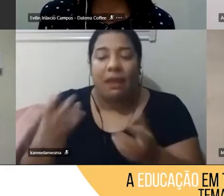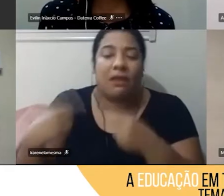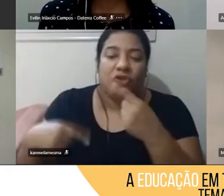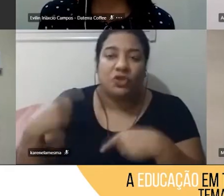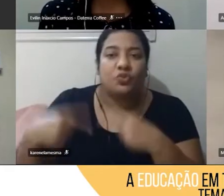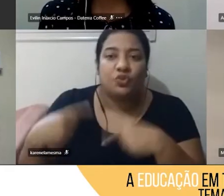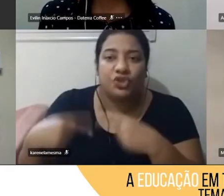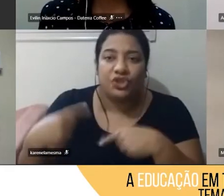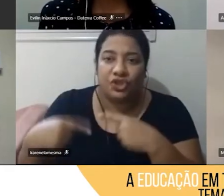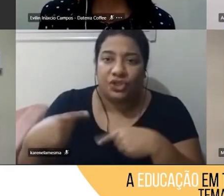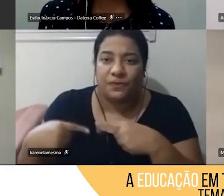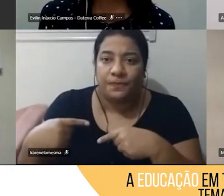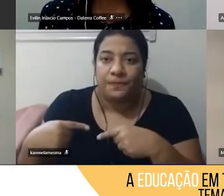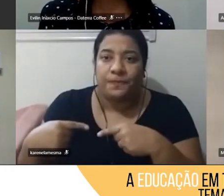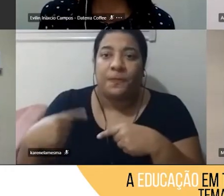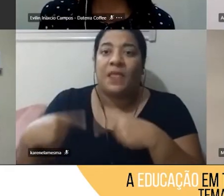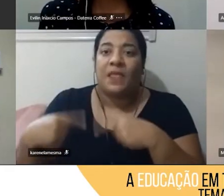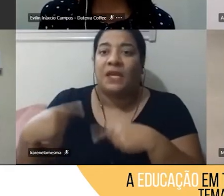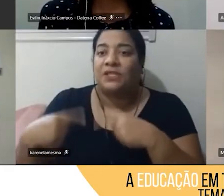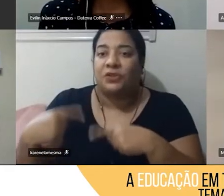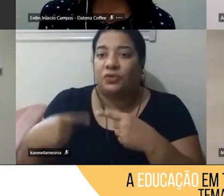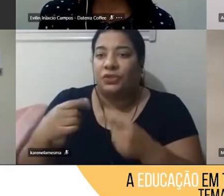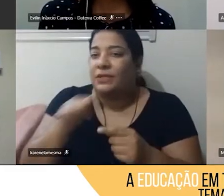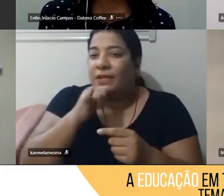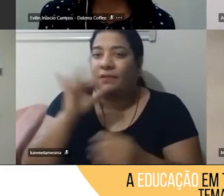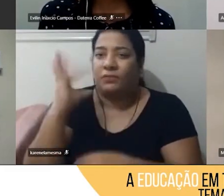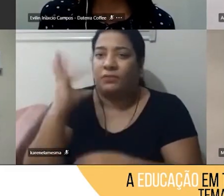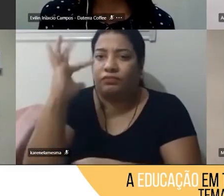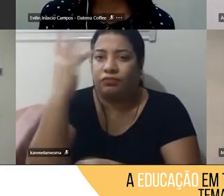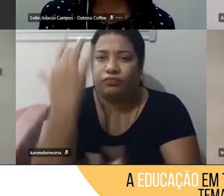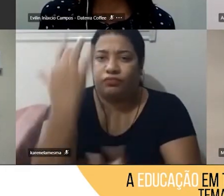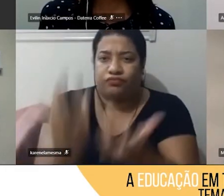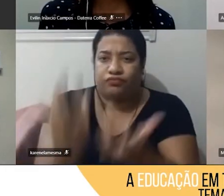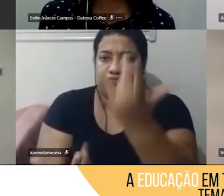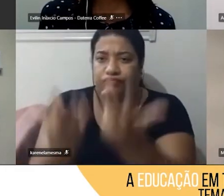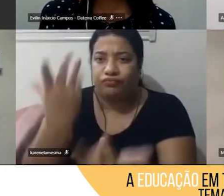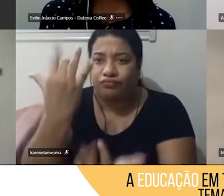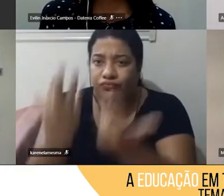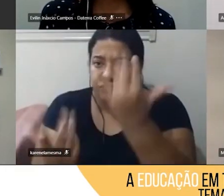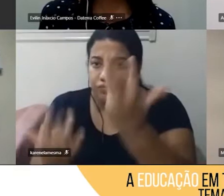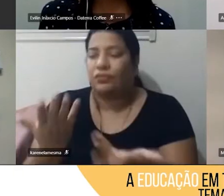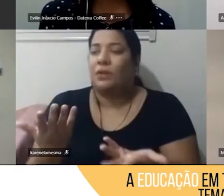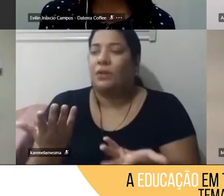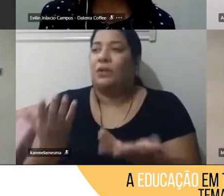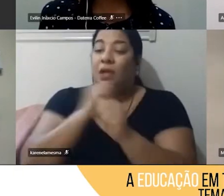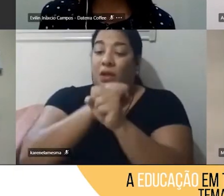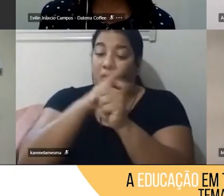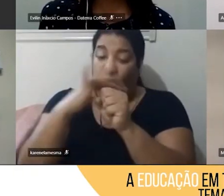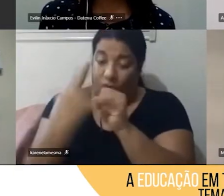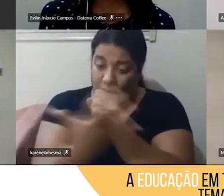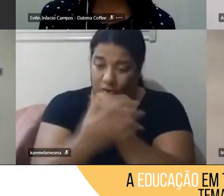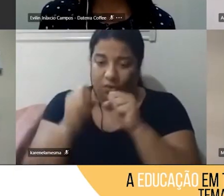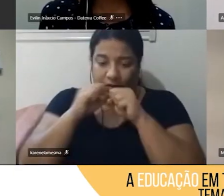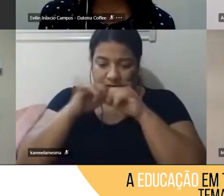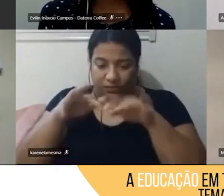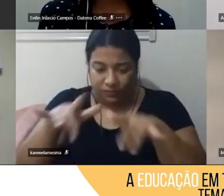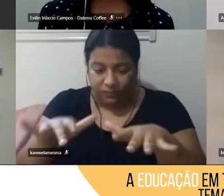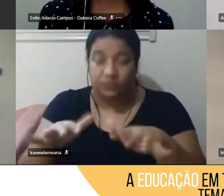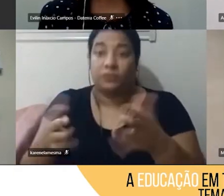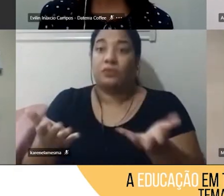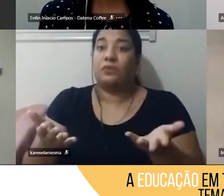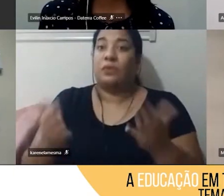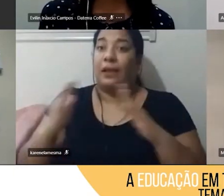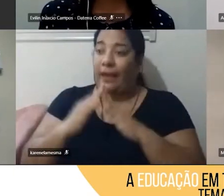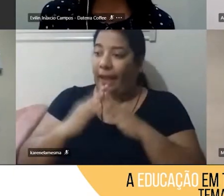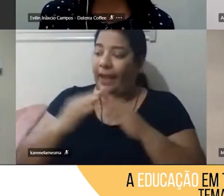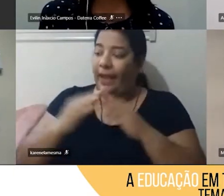discutir sobre as queimadas, eles querem discutir sobre a pandemia, eles querem discutir sobre o isolamento social,